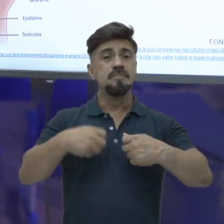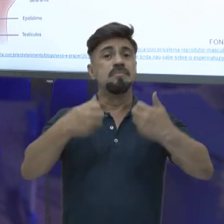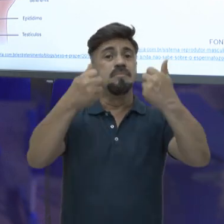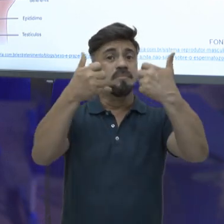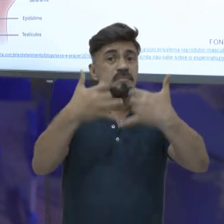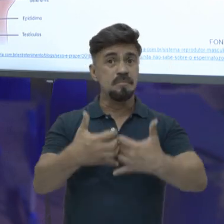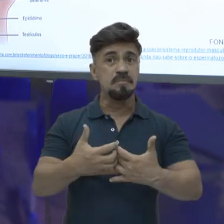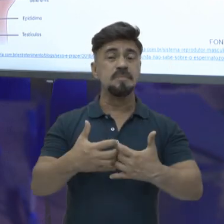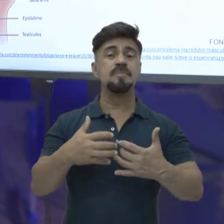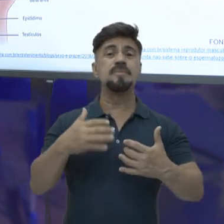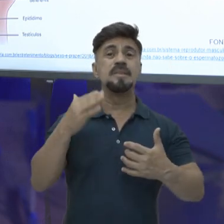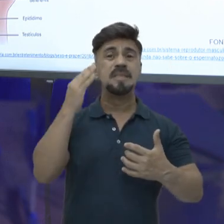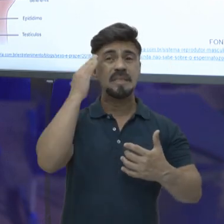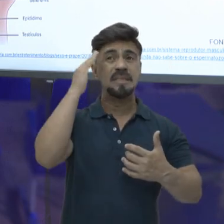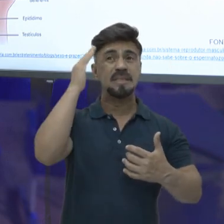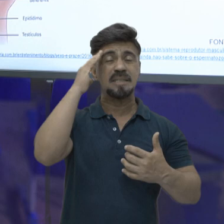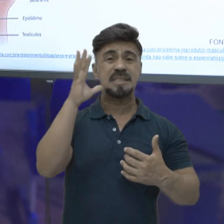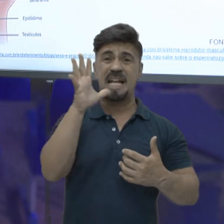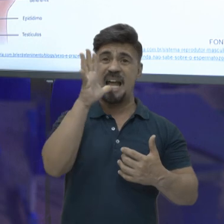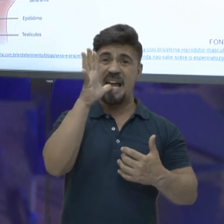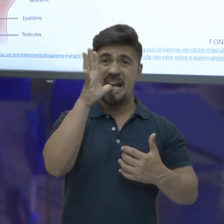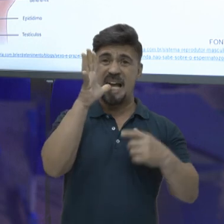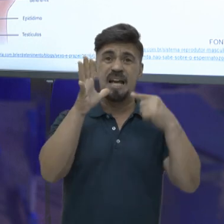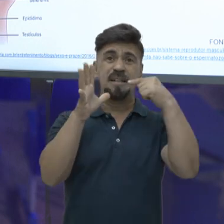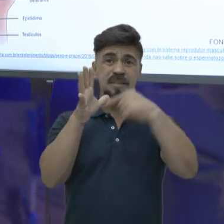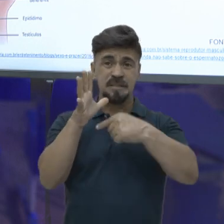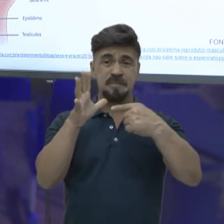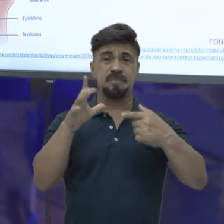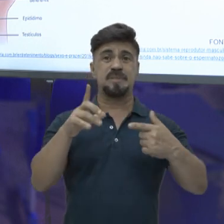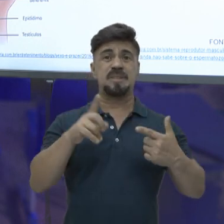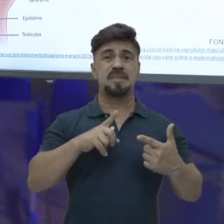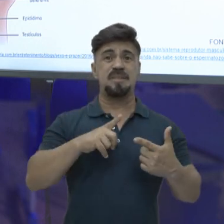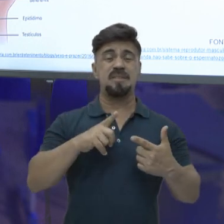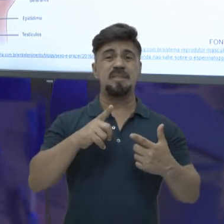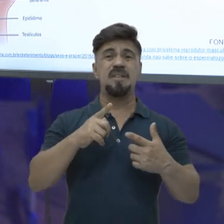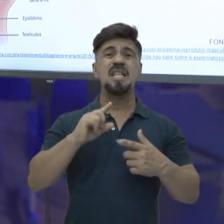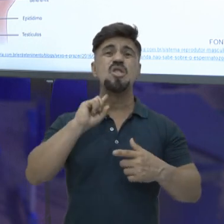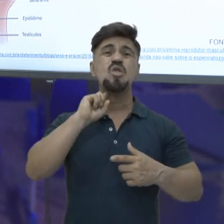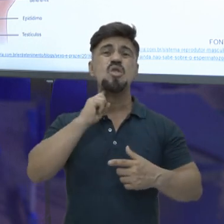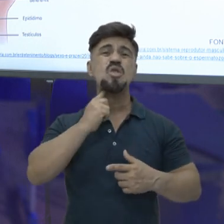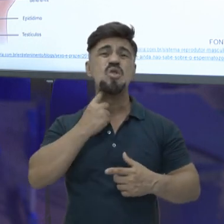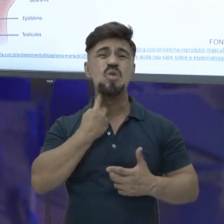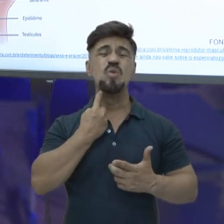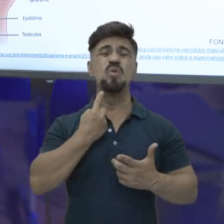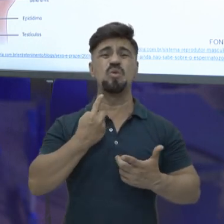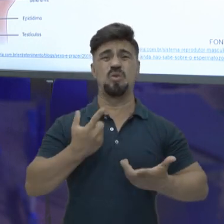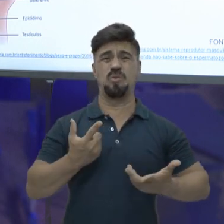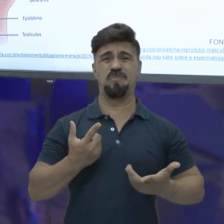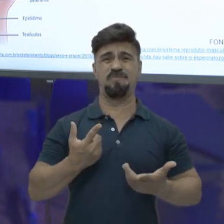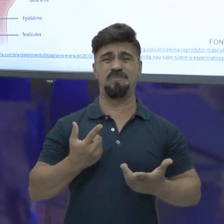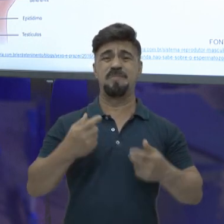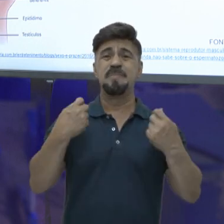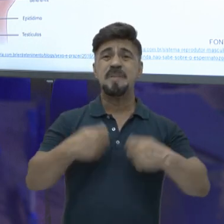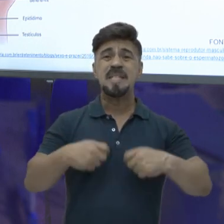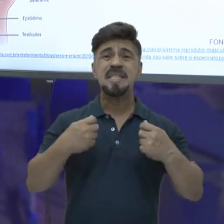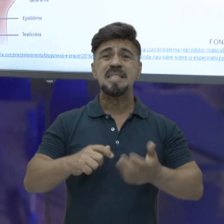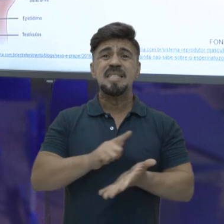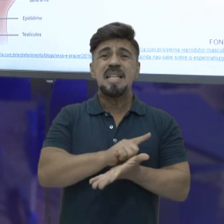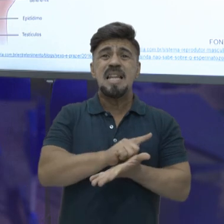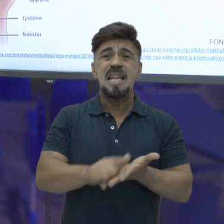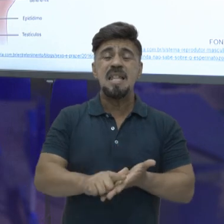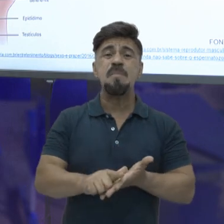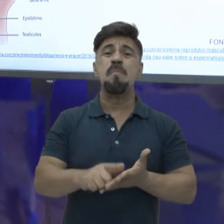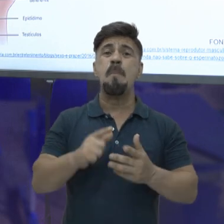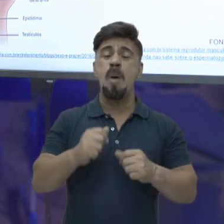Se a gente não entende que esse órgão externo aqui, ele pode acabar ficando sujo se eu não tiver higiene e acabar gerando um